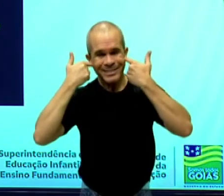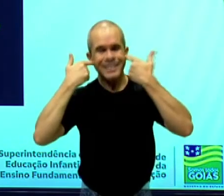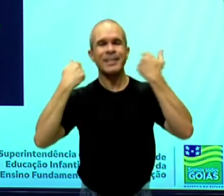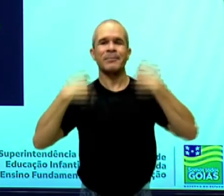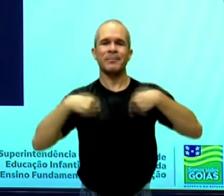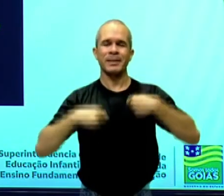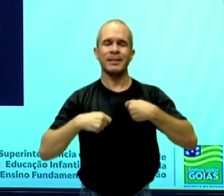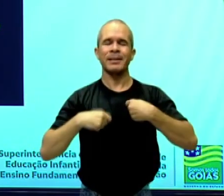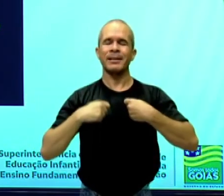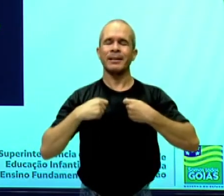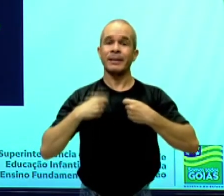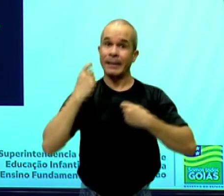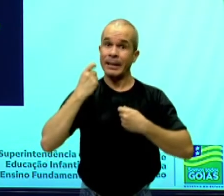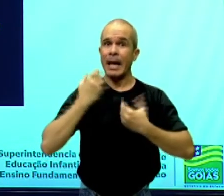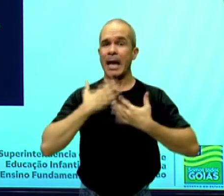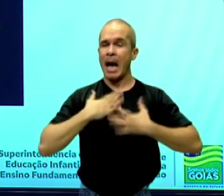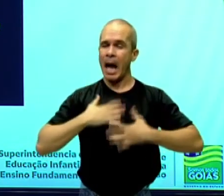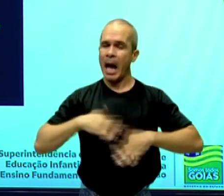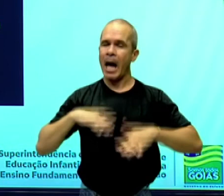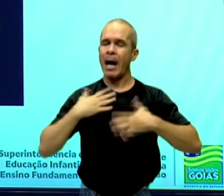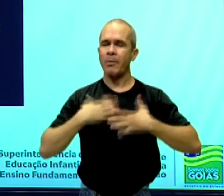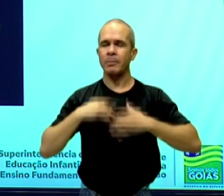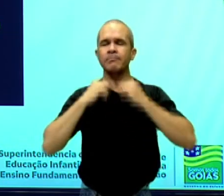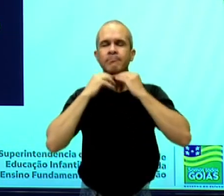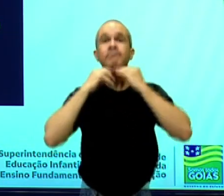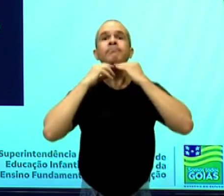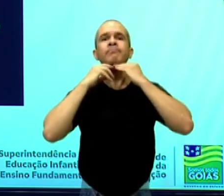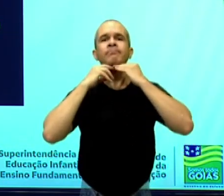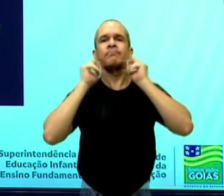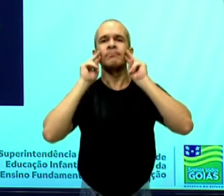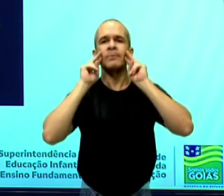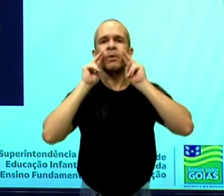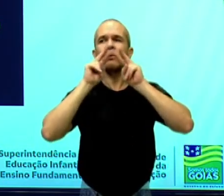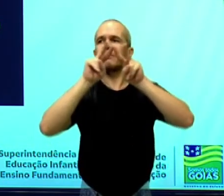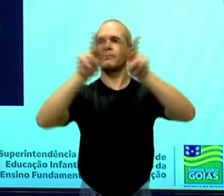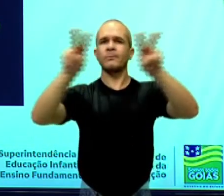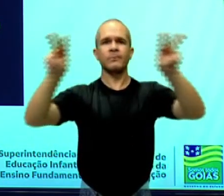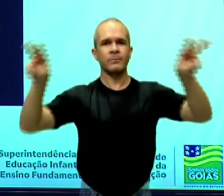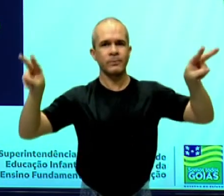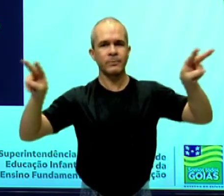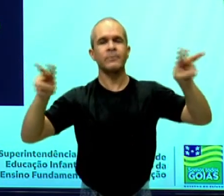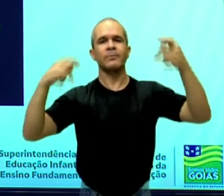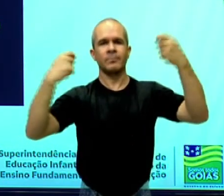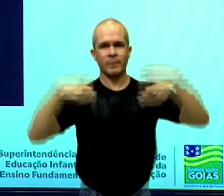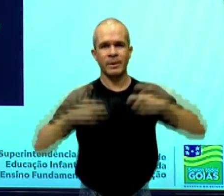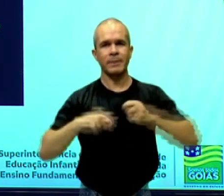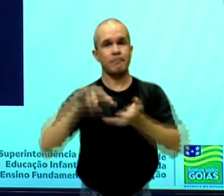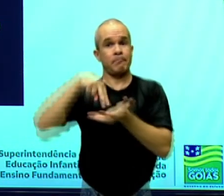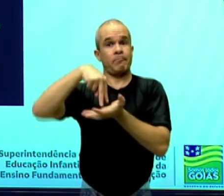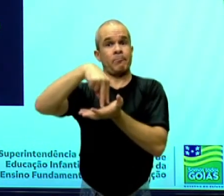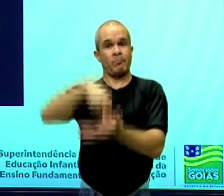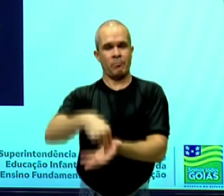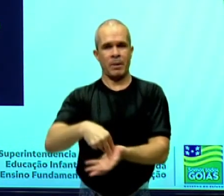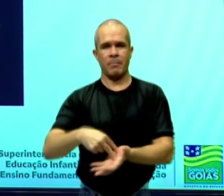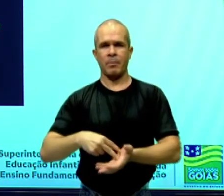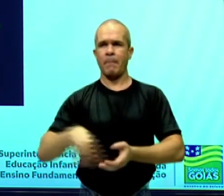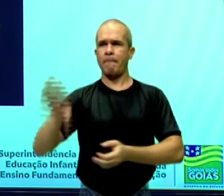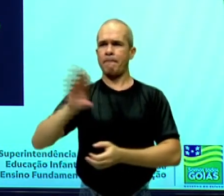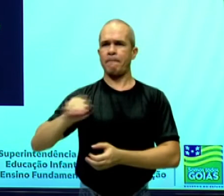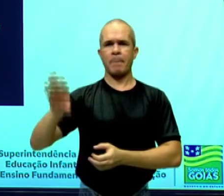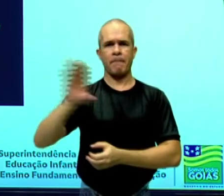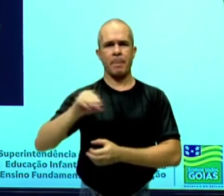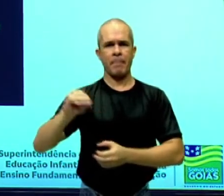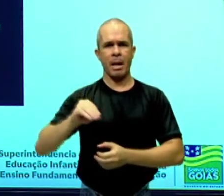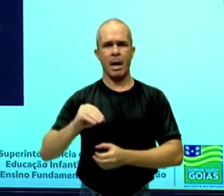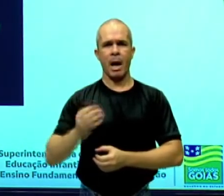tentar ficar calmo, rosto erguido, olhar para toda a plateia, colocar-se de pé, falar de modo que todos